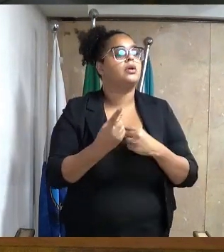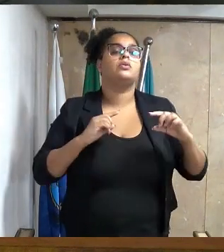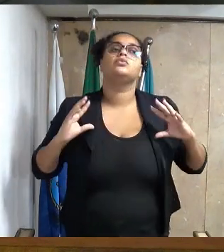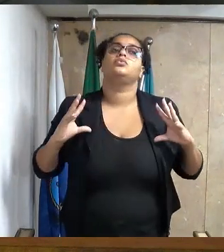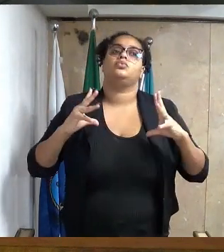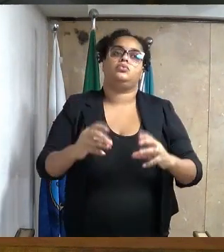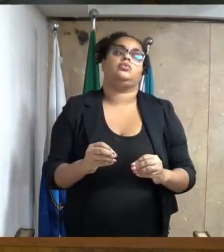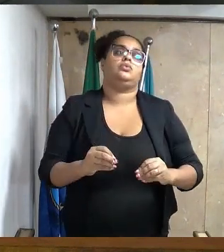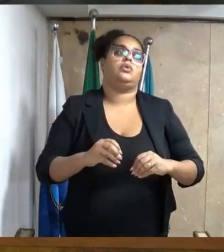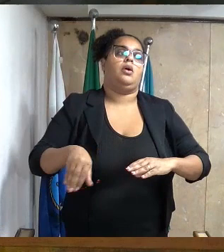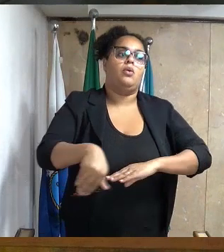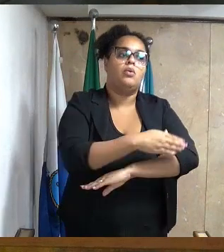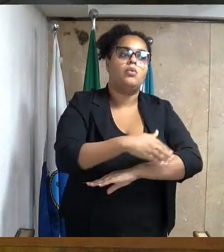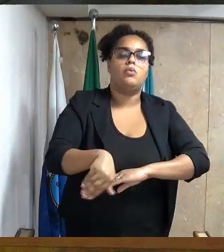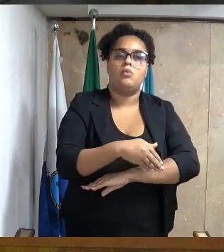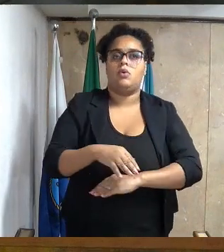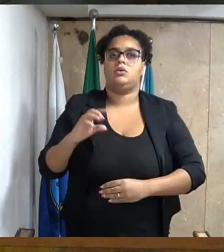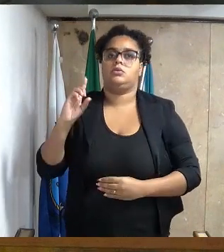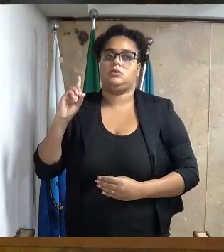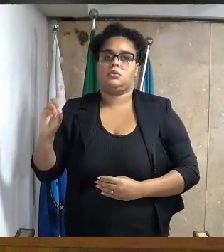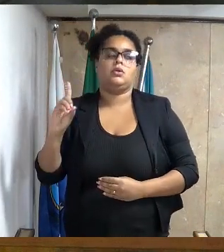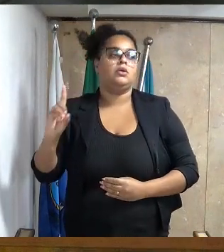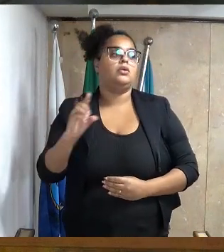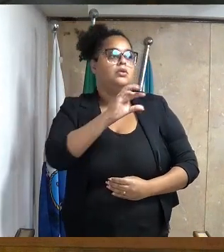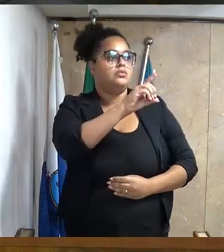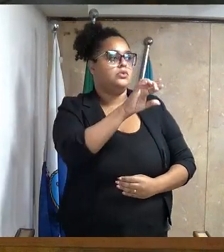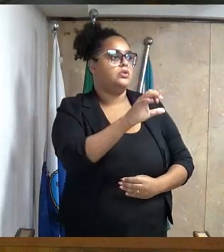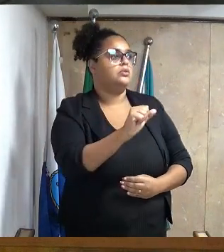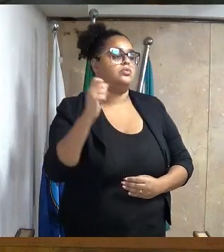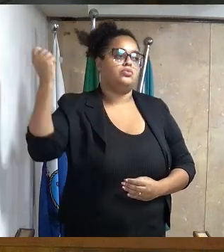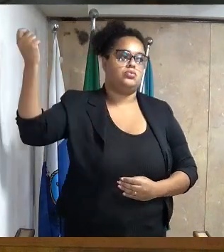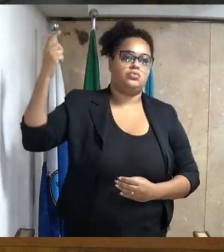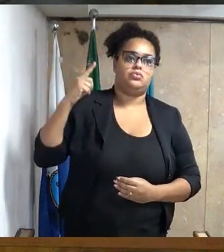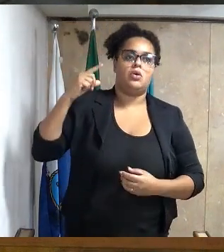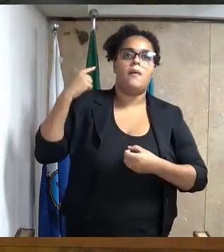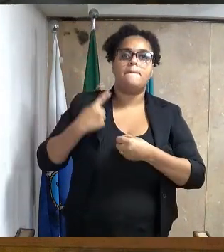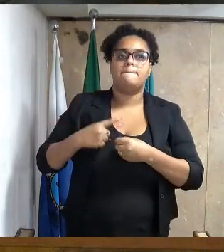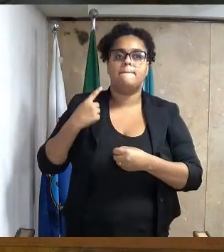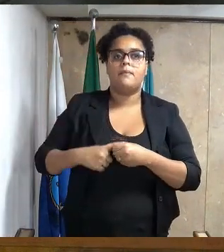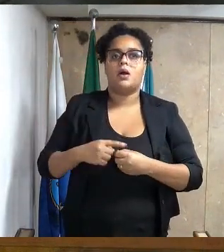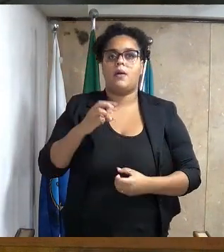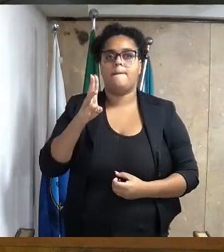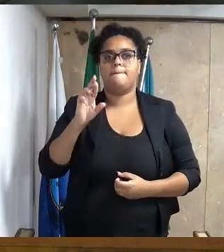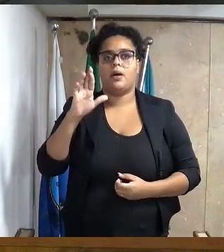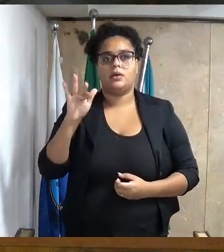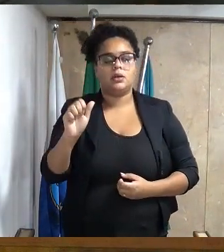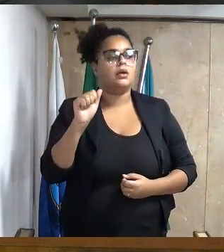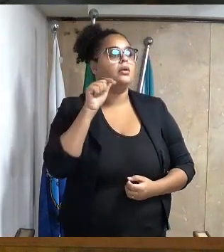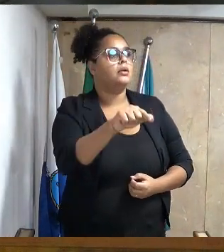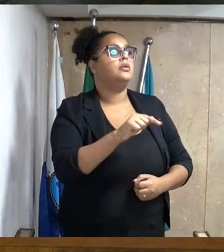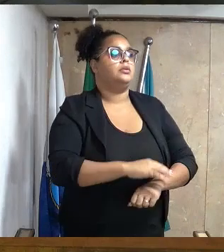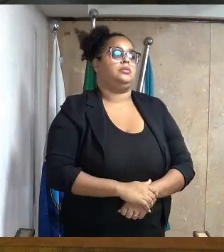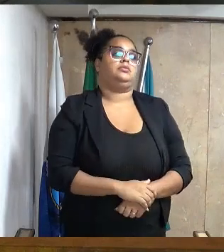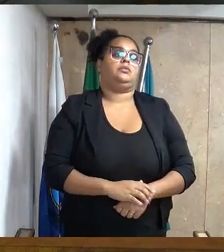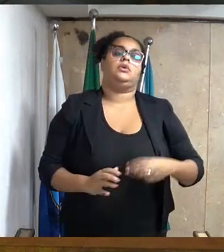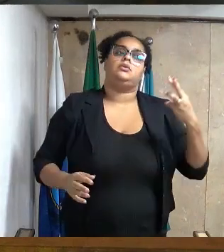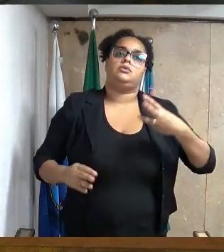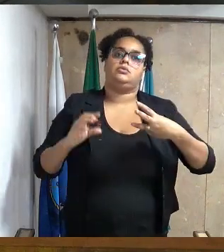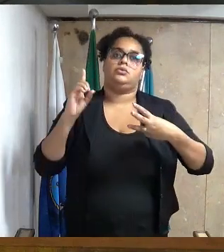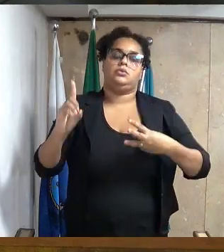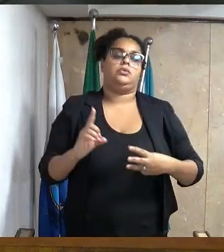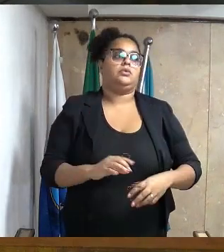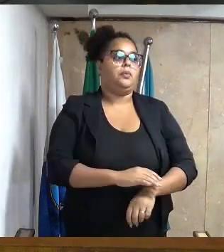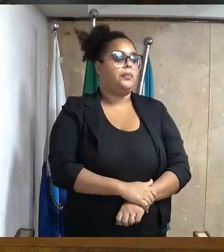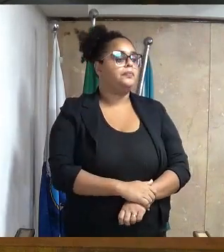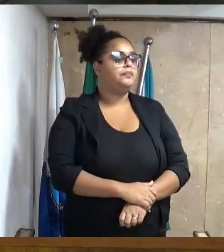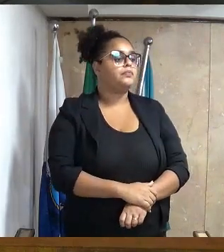toda a extensão da Rua D, loteamento Vale do Sol, bairro Embaré, terceiro distrito desse município.